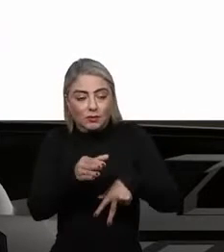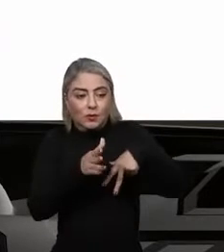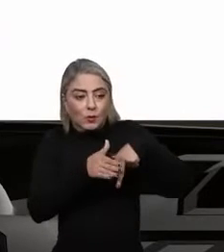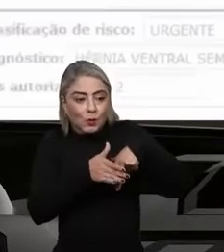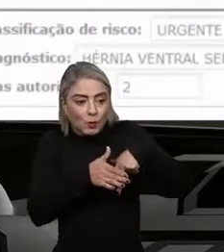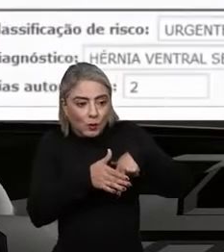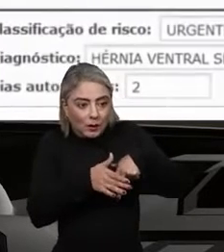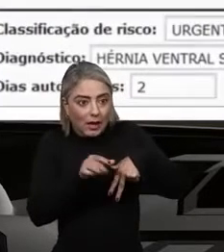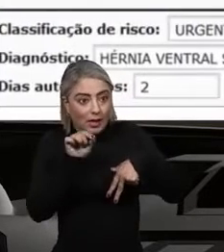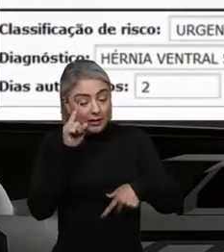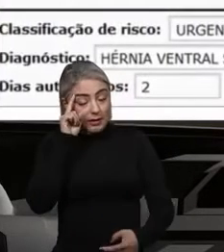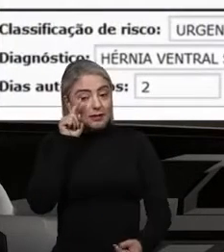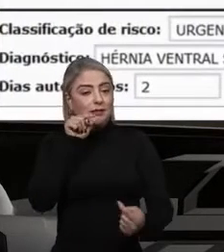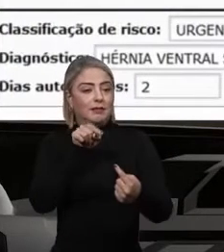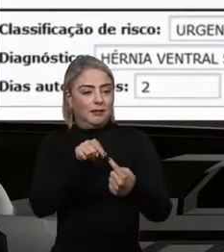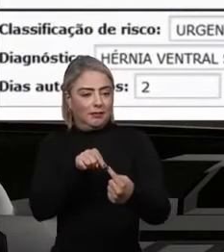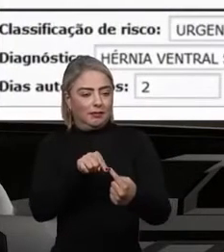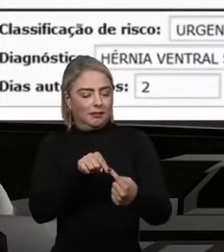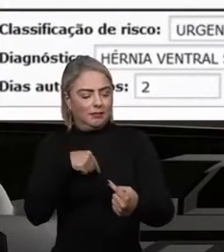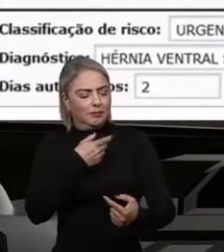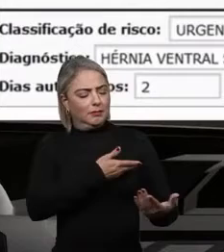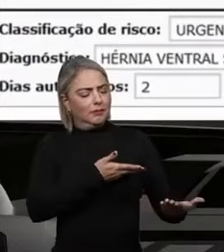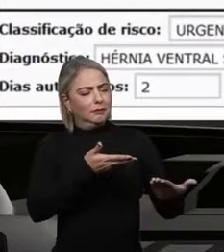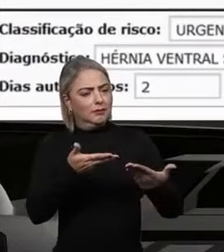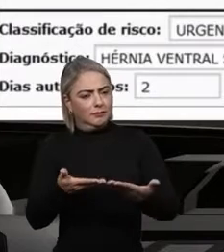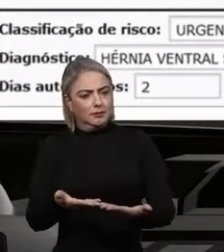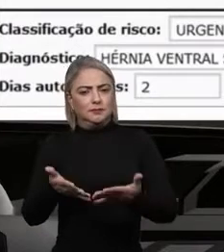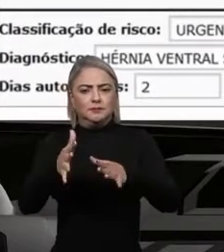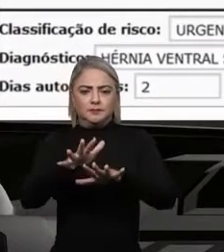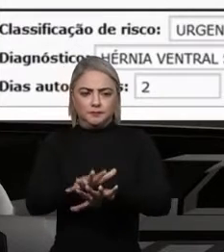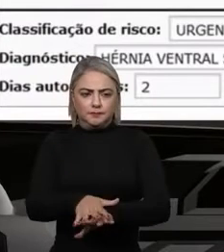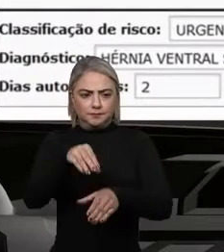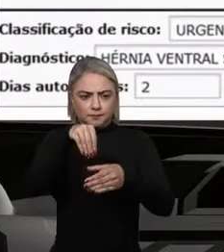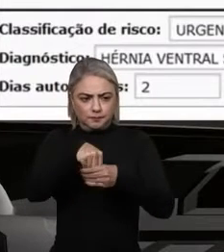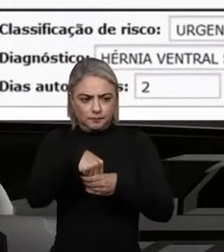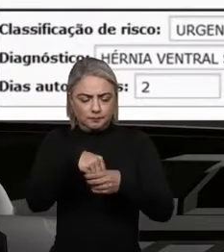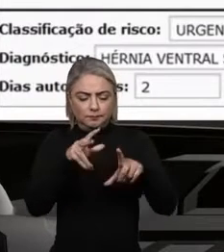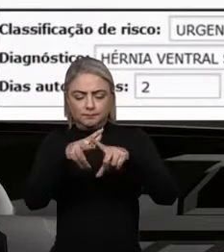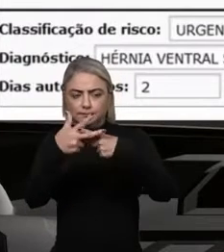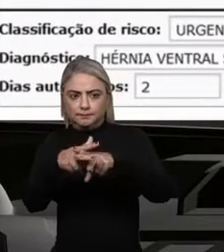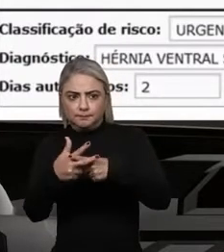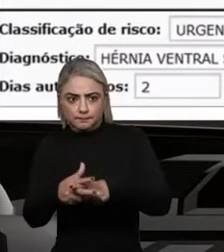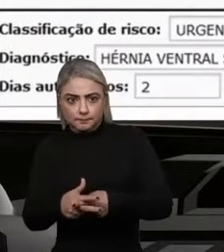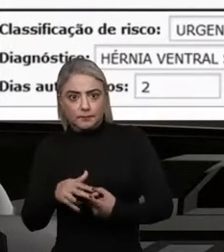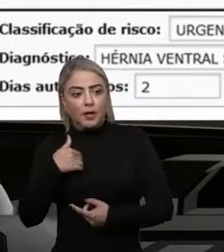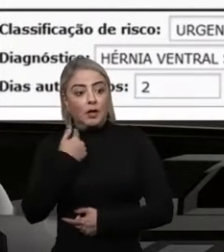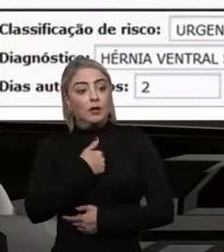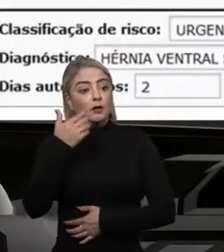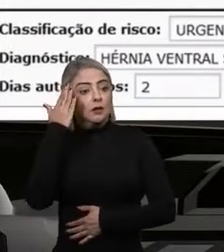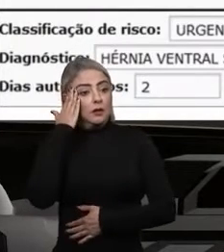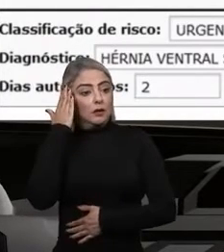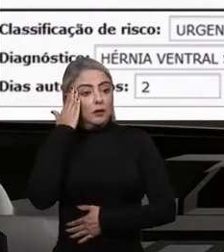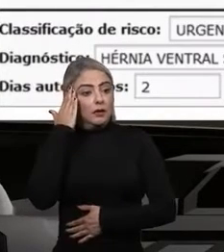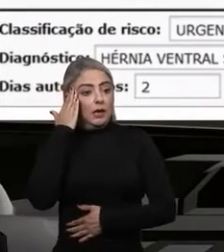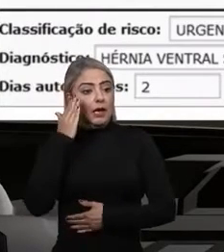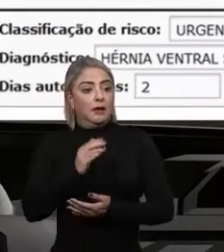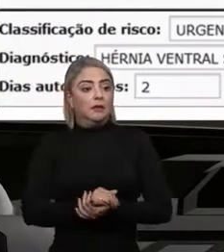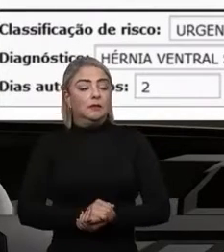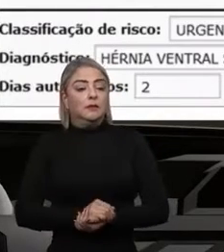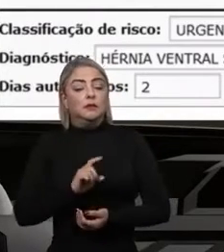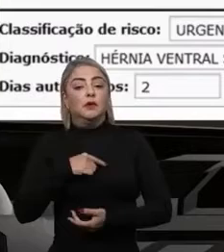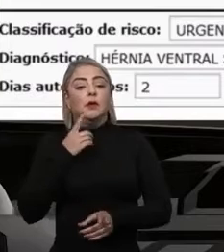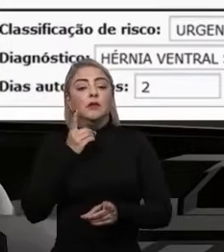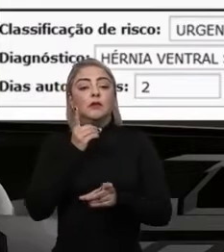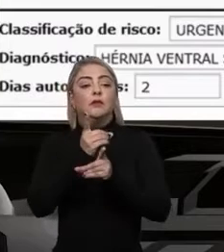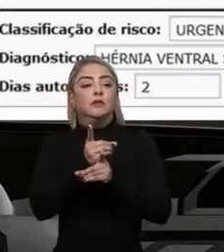Essa é a ideia. Quando nós trazemos as integrações para dentro dessa ferramenta, a gente sabe quais são os dados do paciente, diagnóstico,